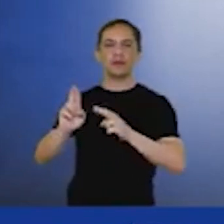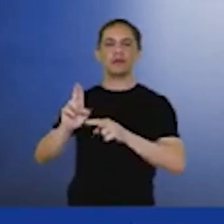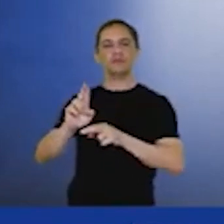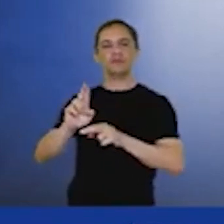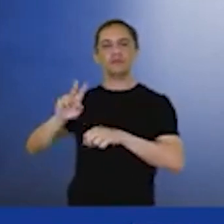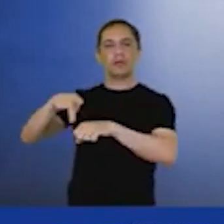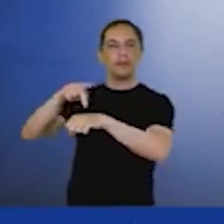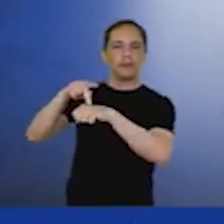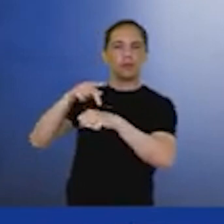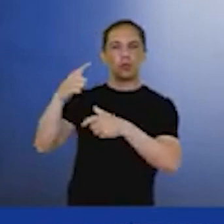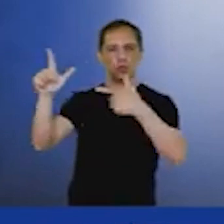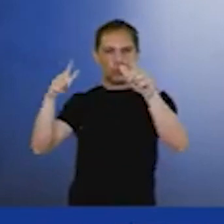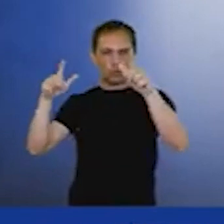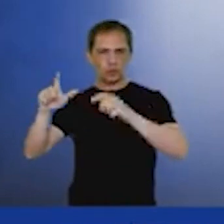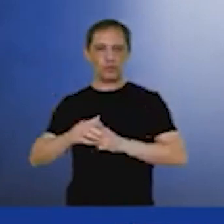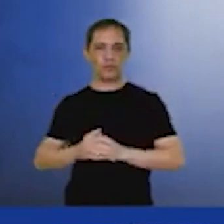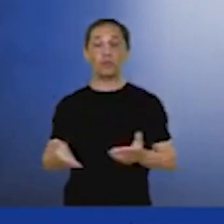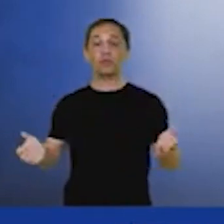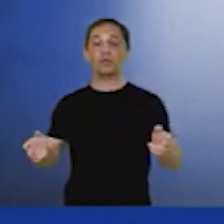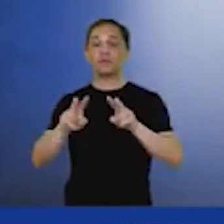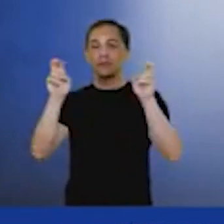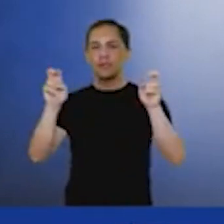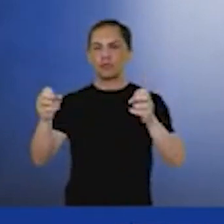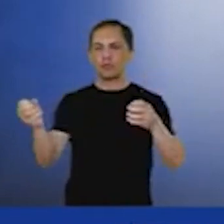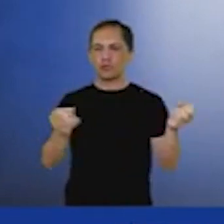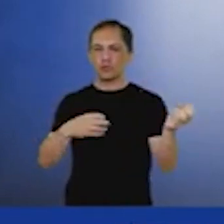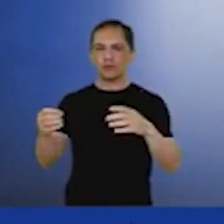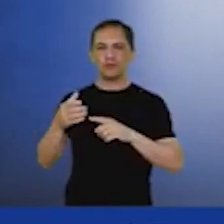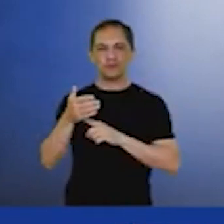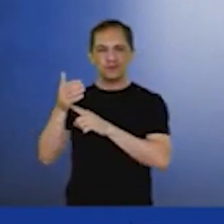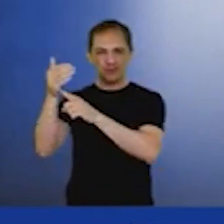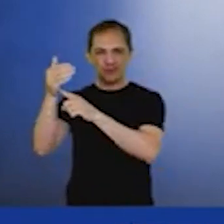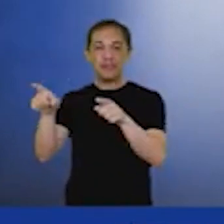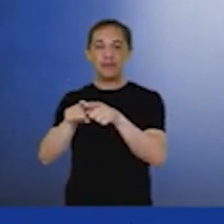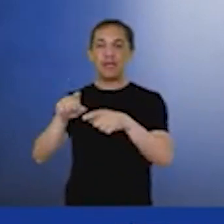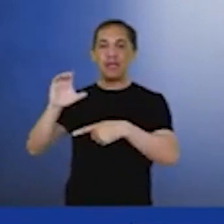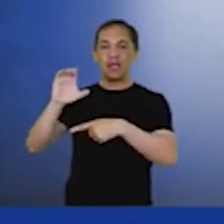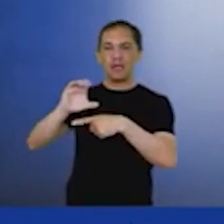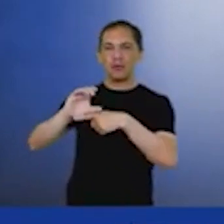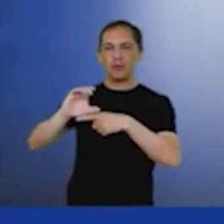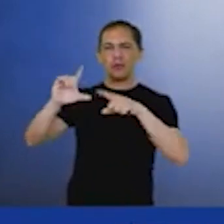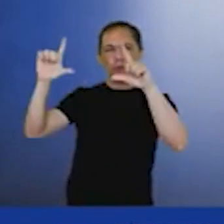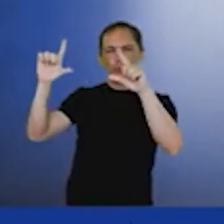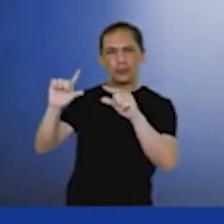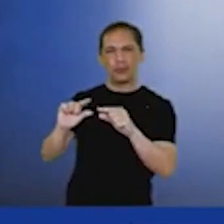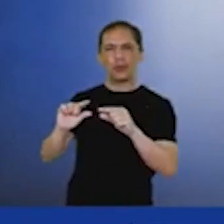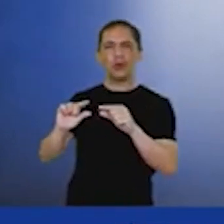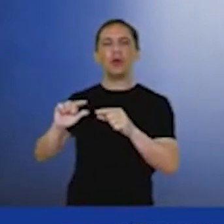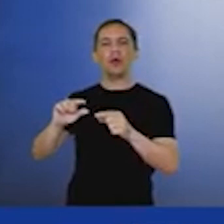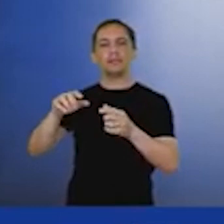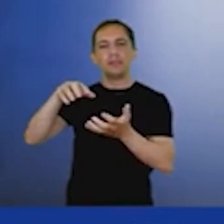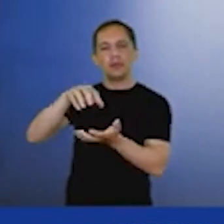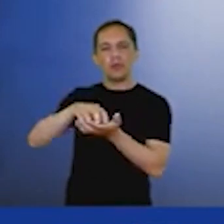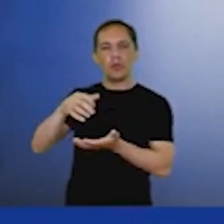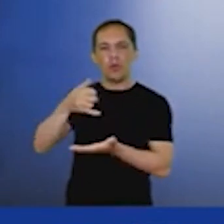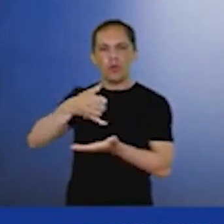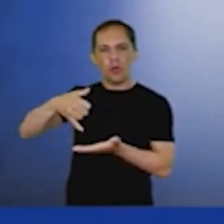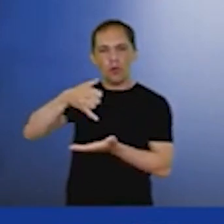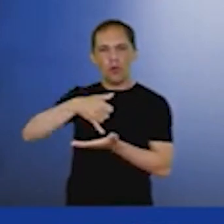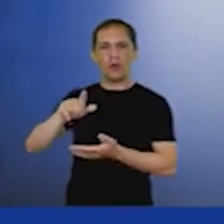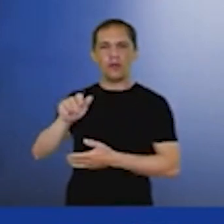falar sobre inovações tecnológicas e descarbonização no setor de óleo e gás, cooperativas e